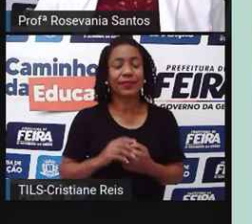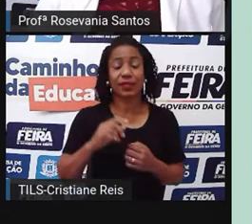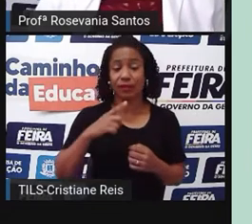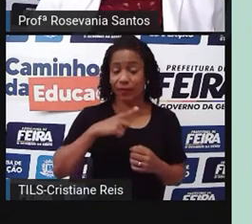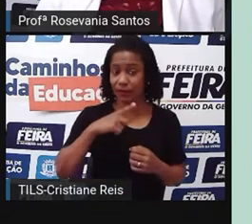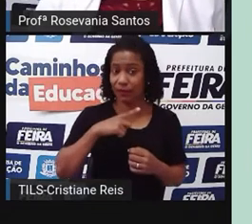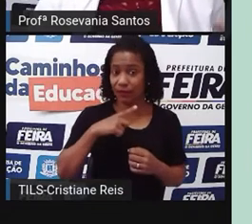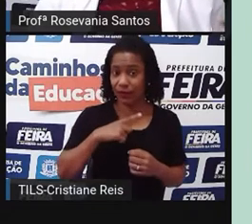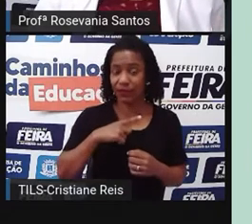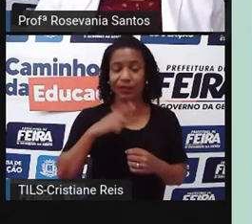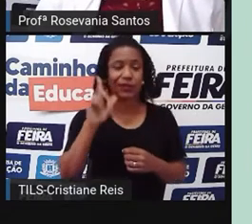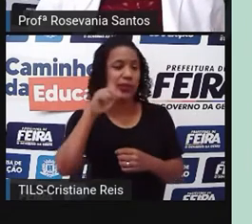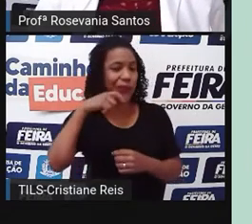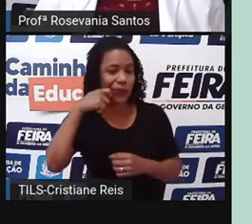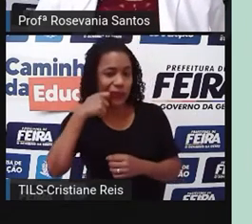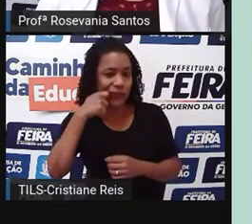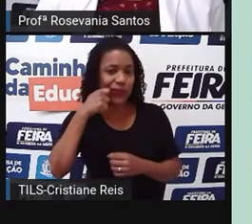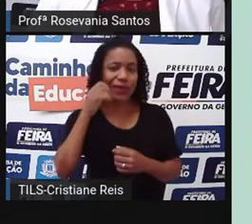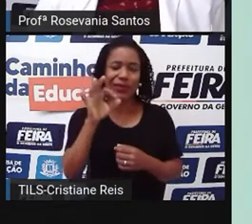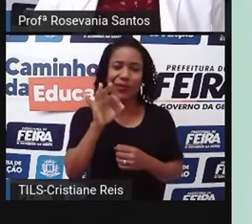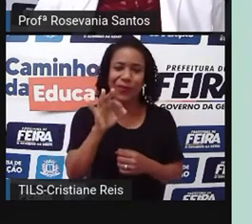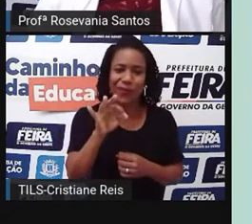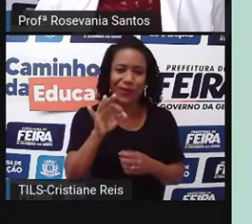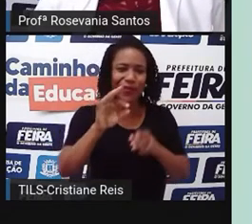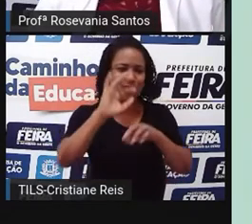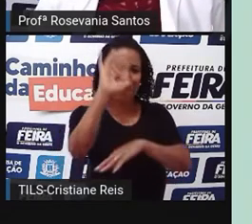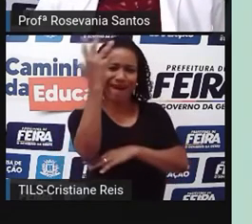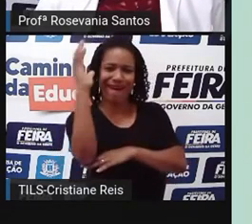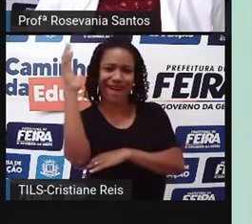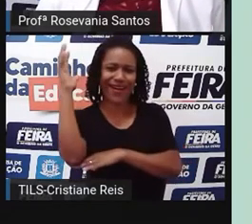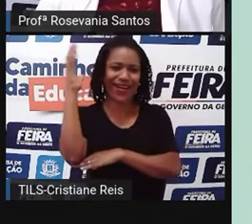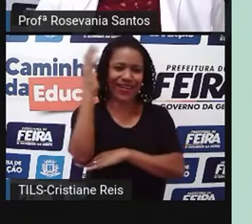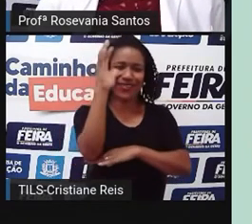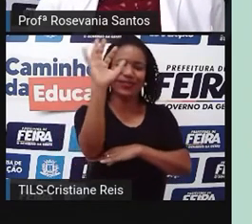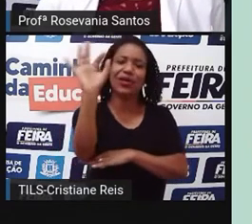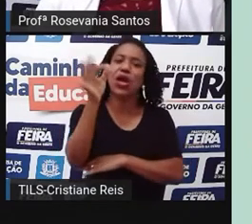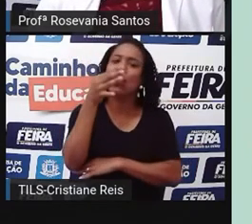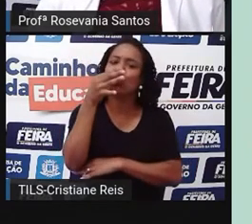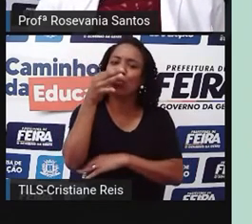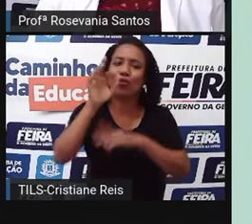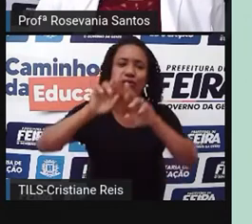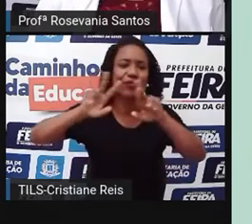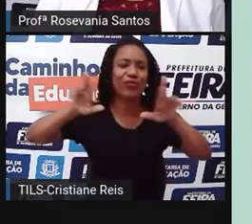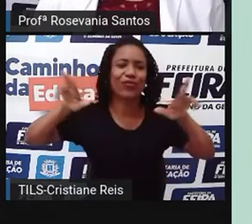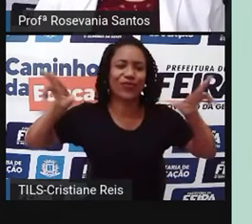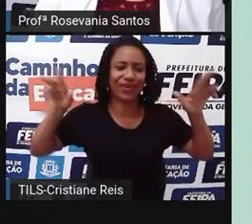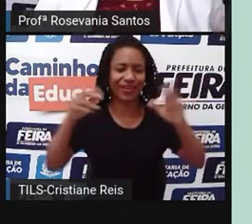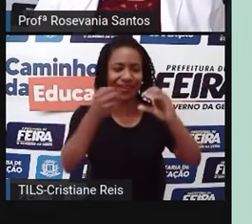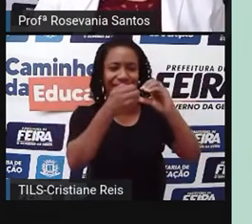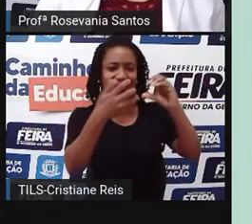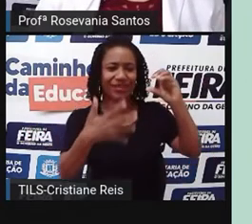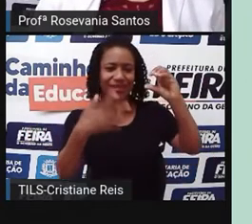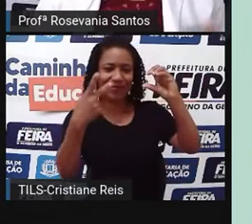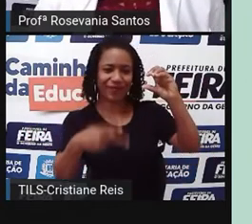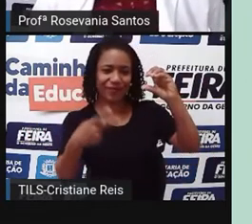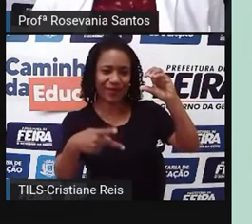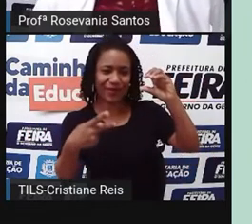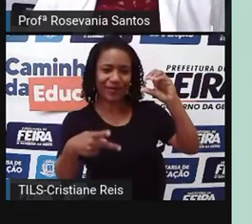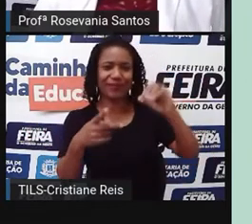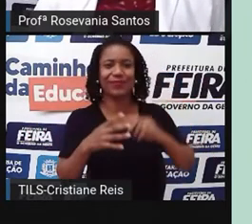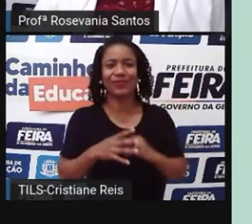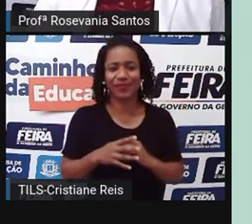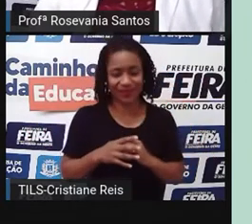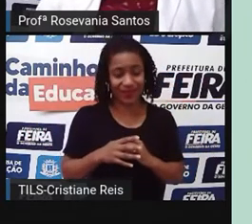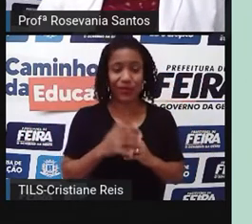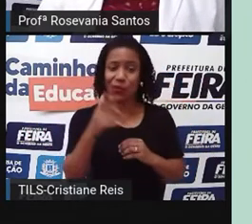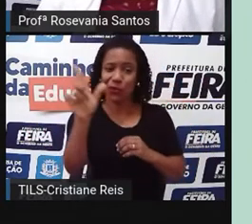nós temos o cajueiro, o buzeiro, essas plantas, que também são características dessa região. É claro que ela também tem em